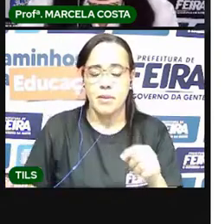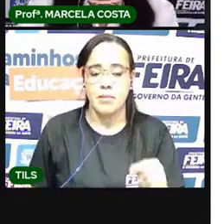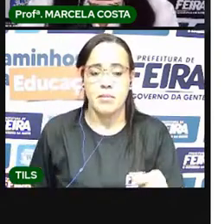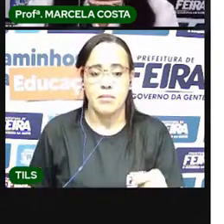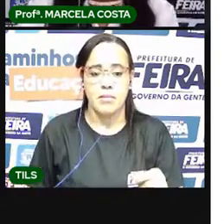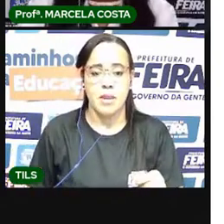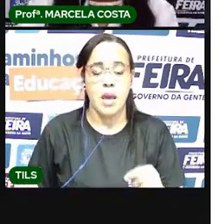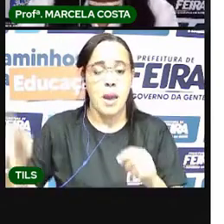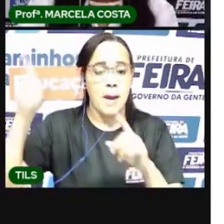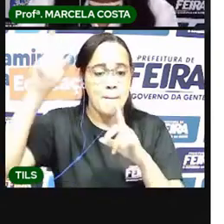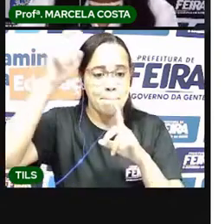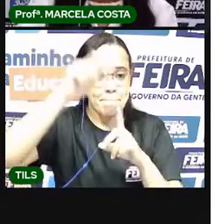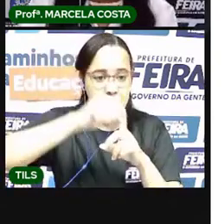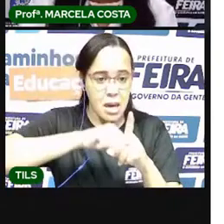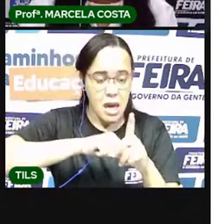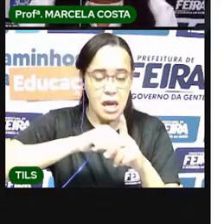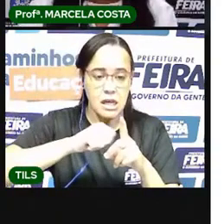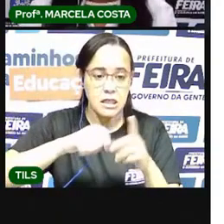foi terça-feira?